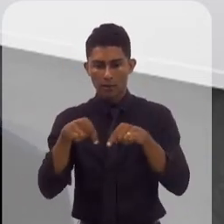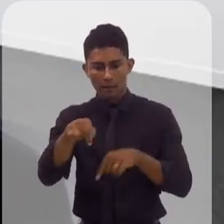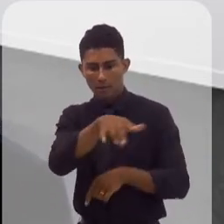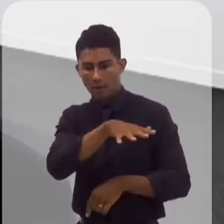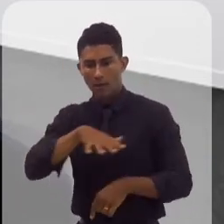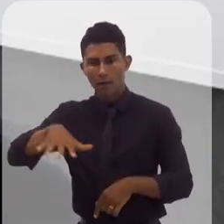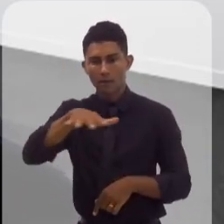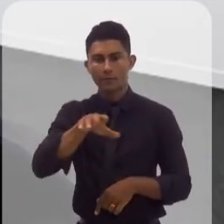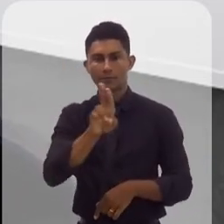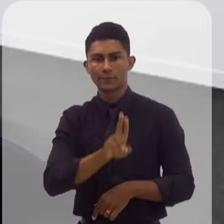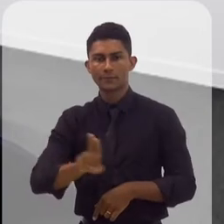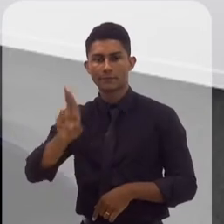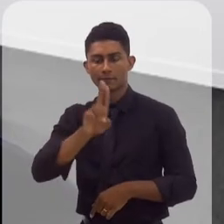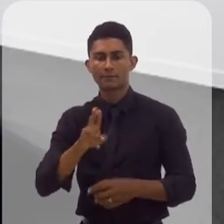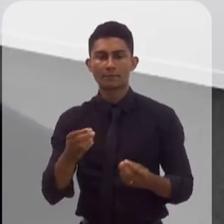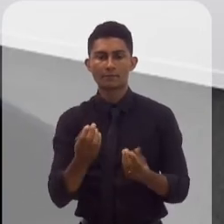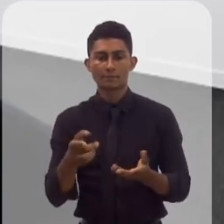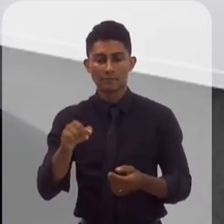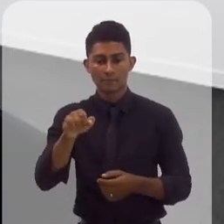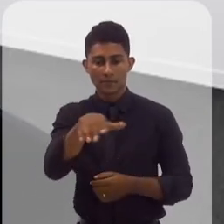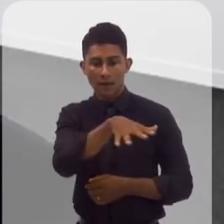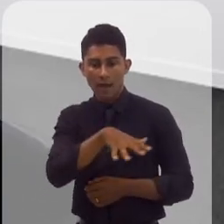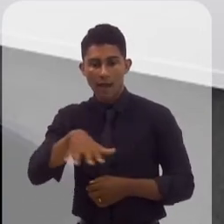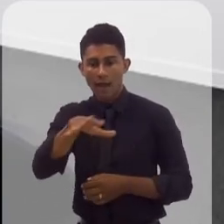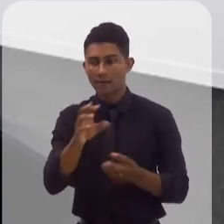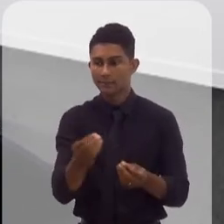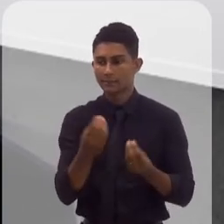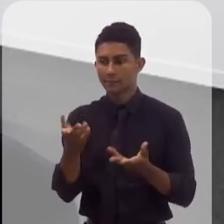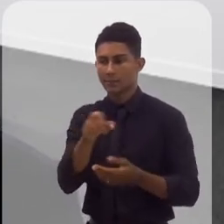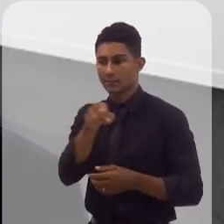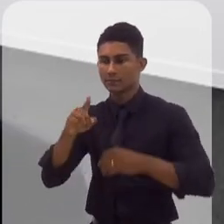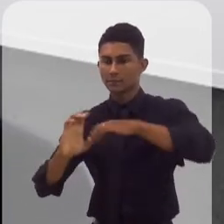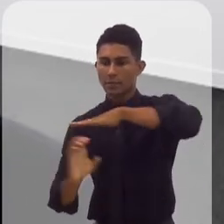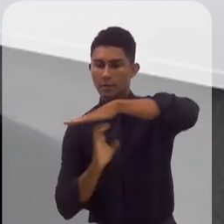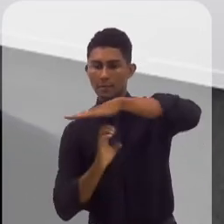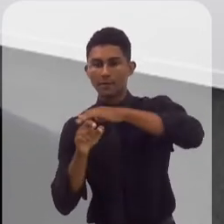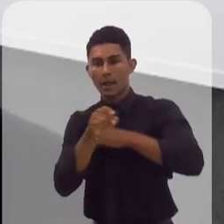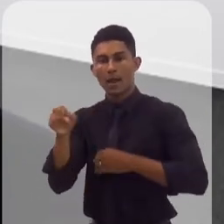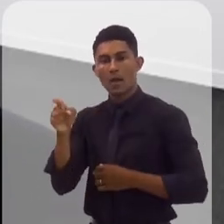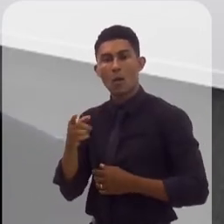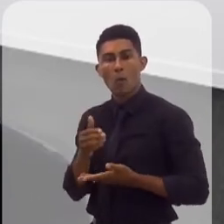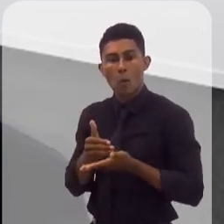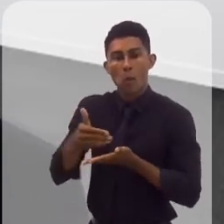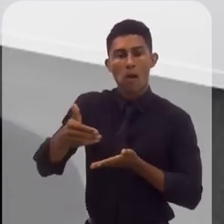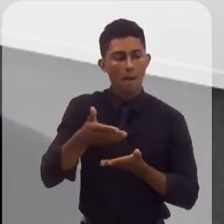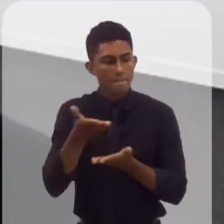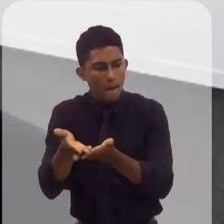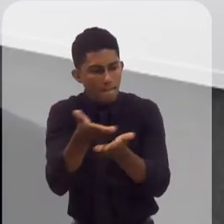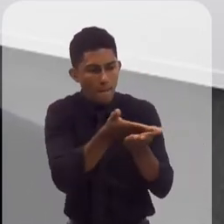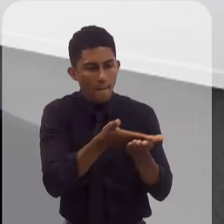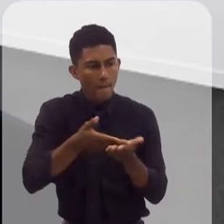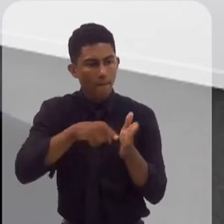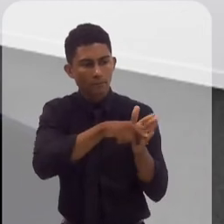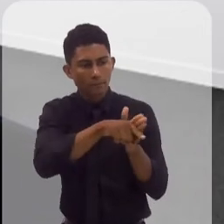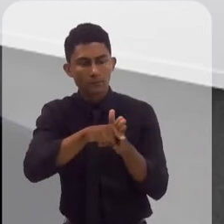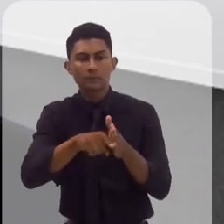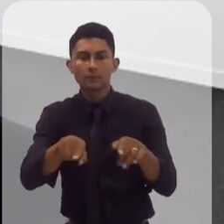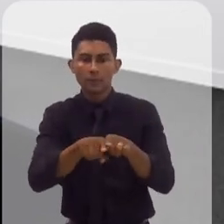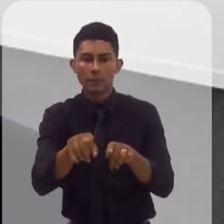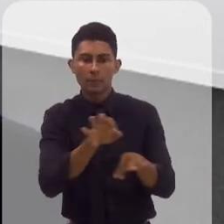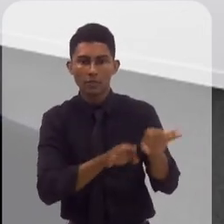para que essa área seja cedida ao empreendedor, para que ele desenvolva seus estudos e faça